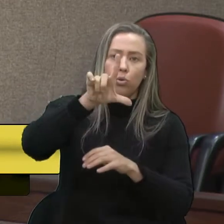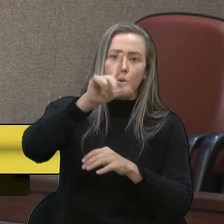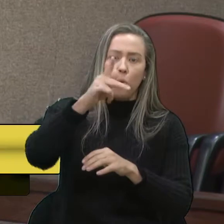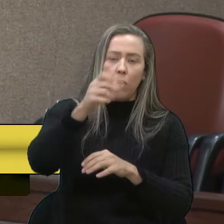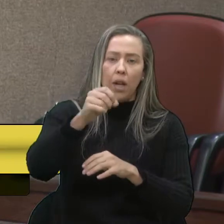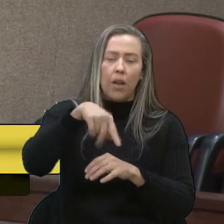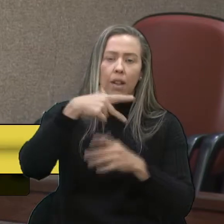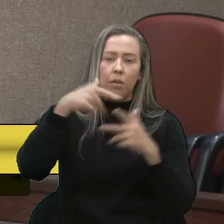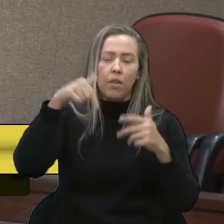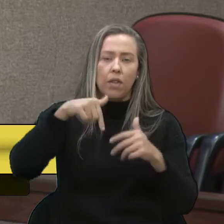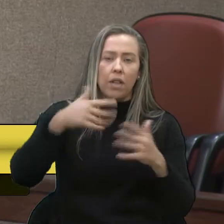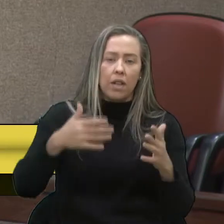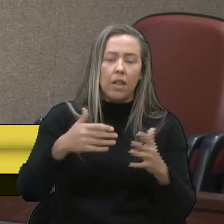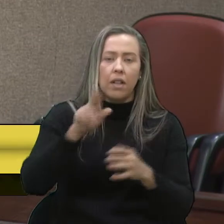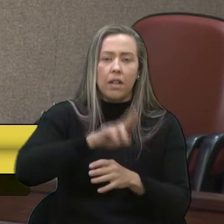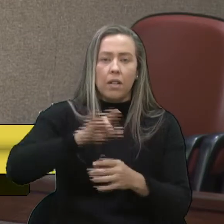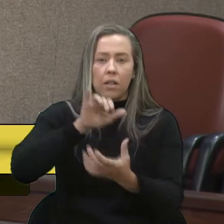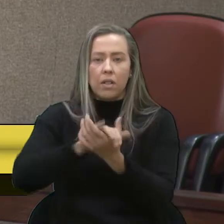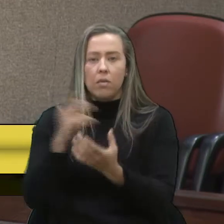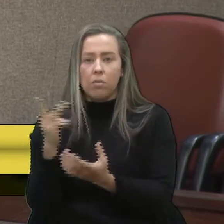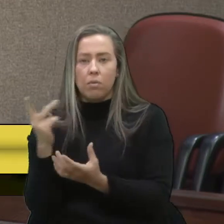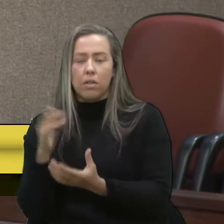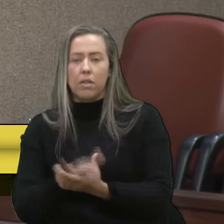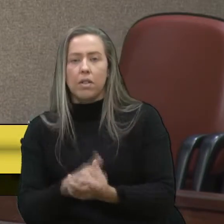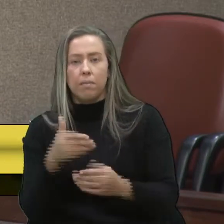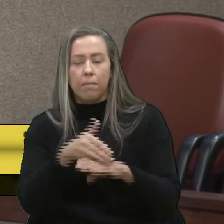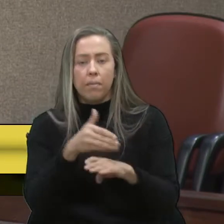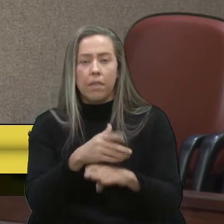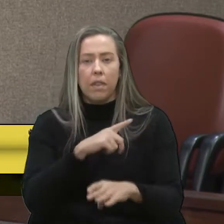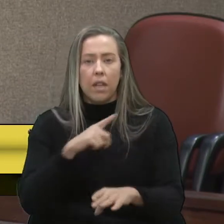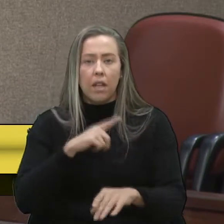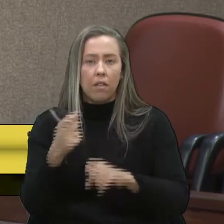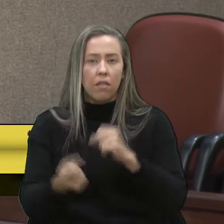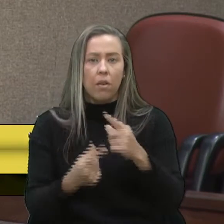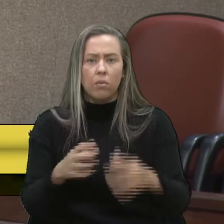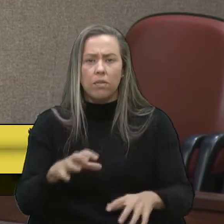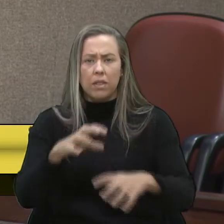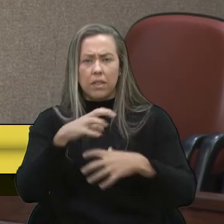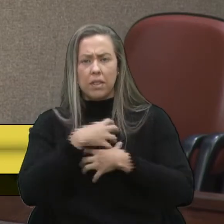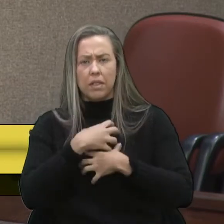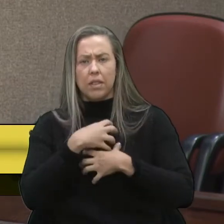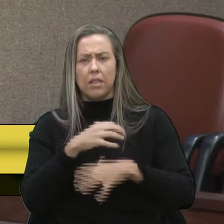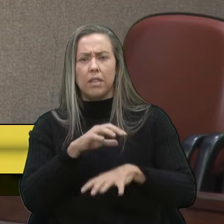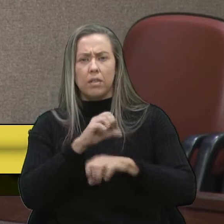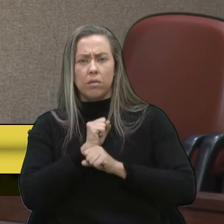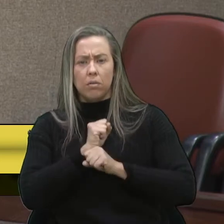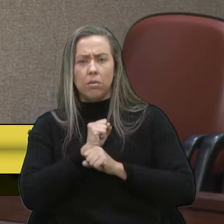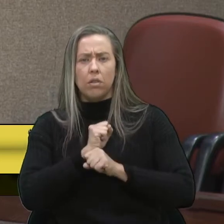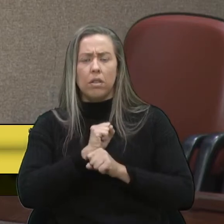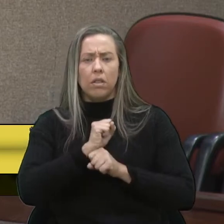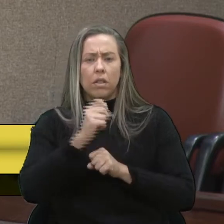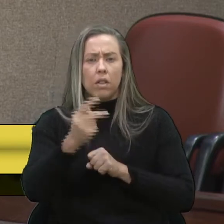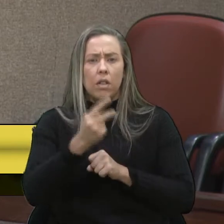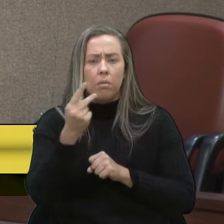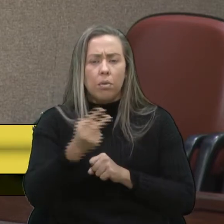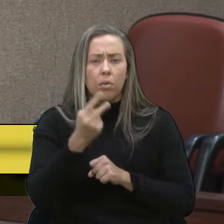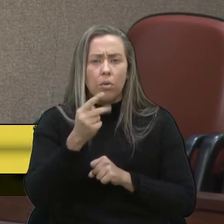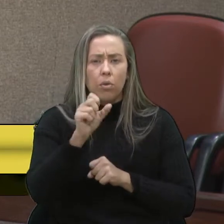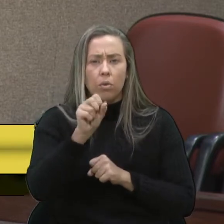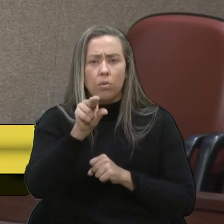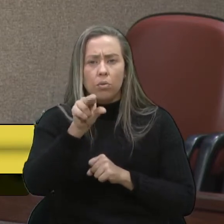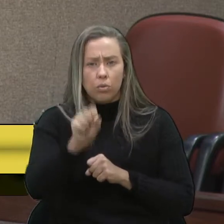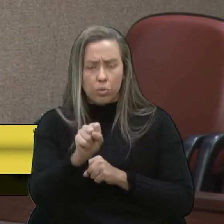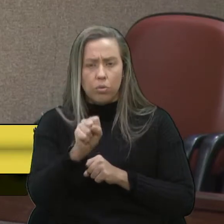natural daqui, enfim, estava aqui com a esposa. Pois bem, ele teve alguns sintomas, né, vereador Felipe, e procurou o SUS.